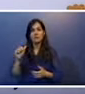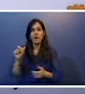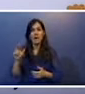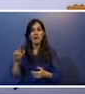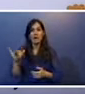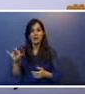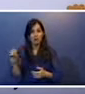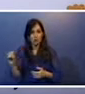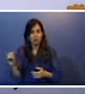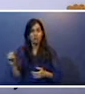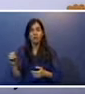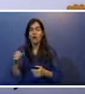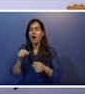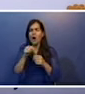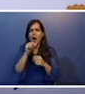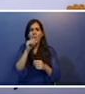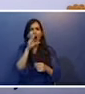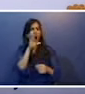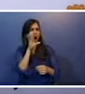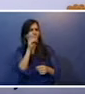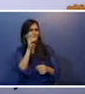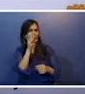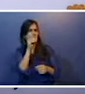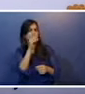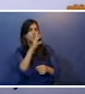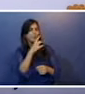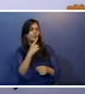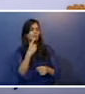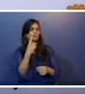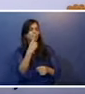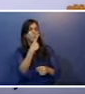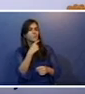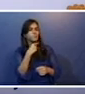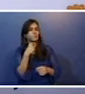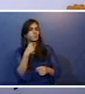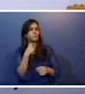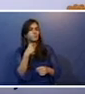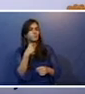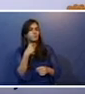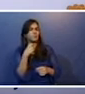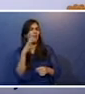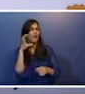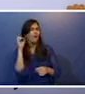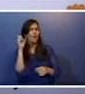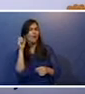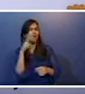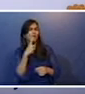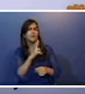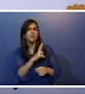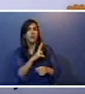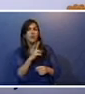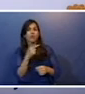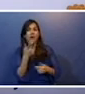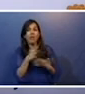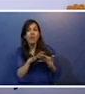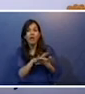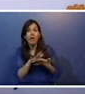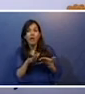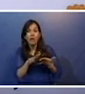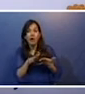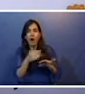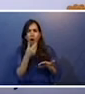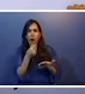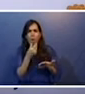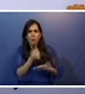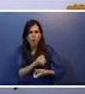acento. Bom, Dário abre a boca, move os lábios, não se ouve a resposta. O senhor gordo de